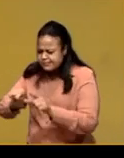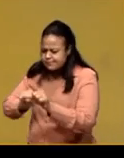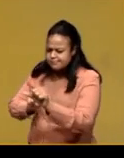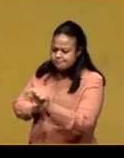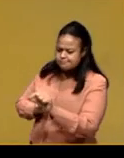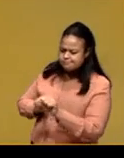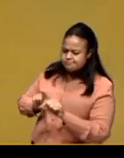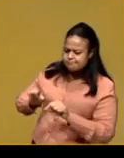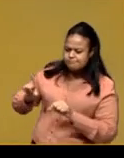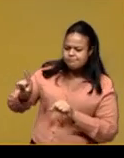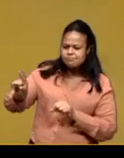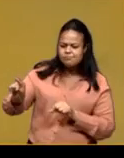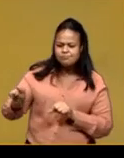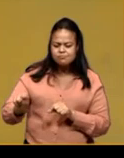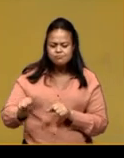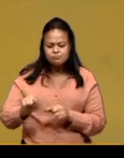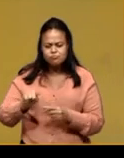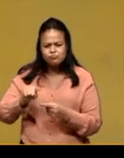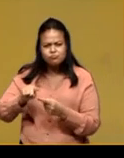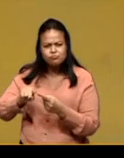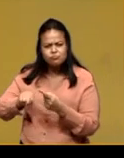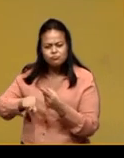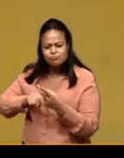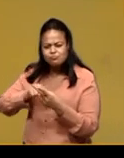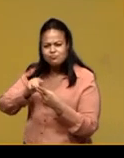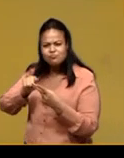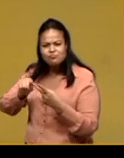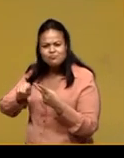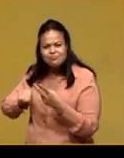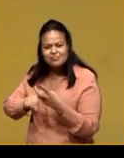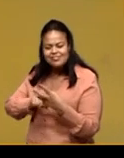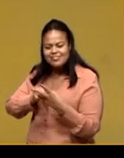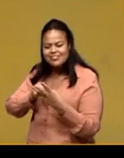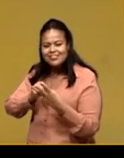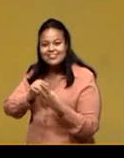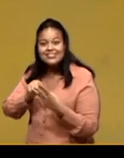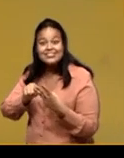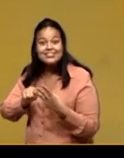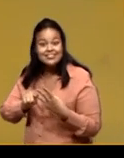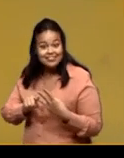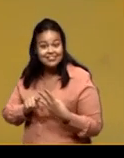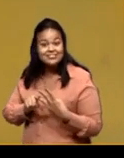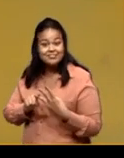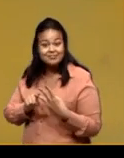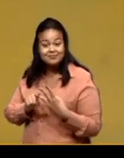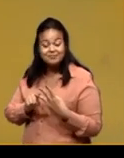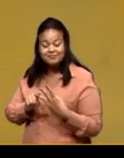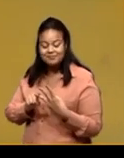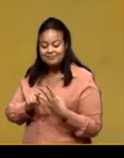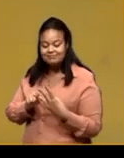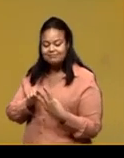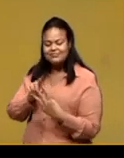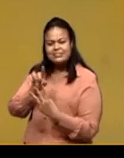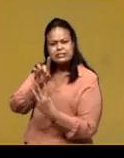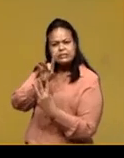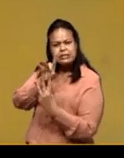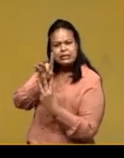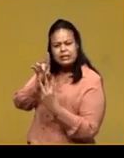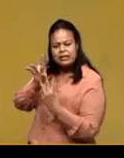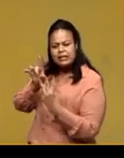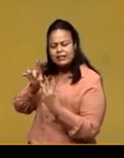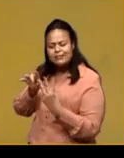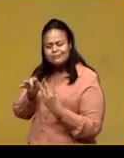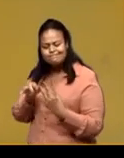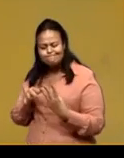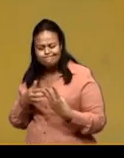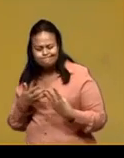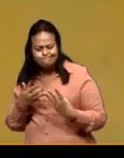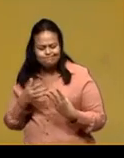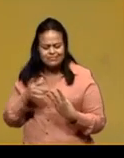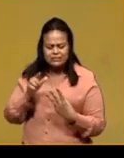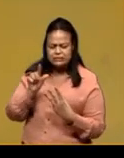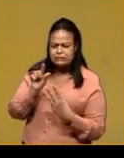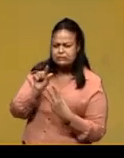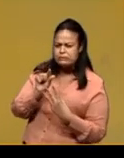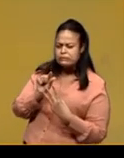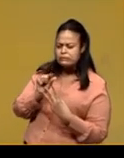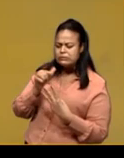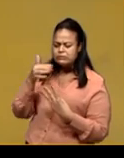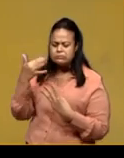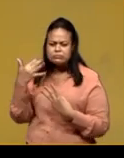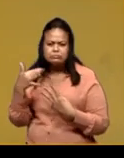mais apresentáveis e acabei conseguindo três, cada um com algum defeito pequeno.